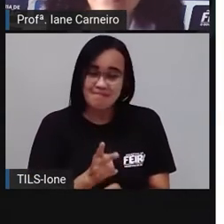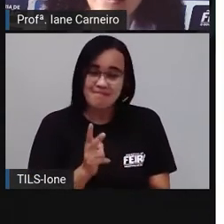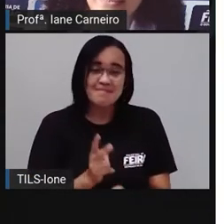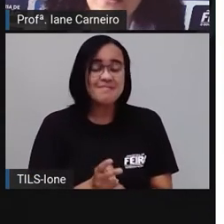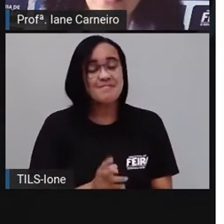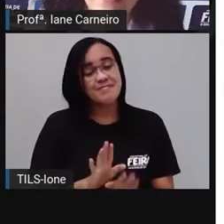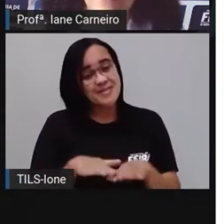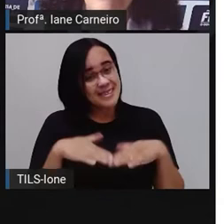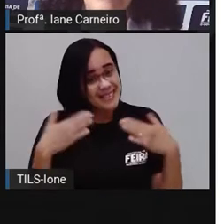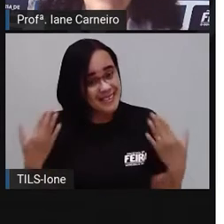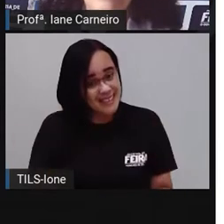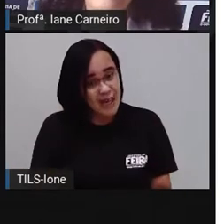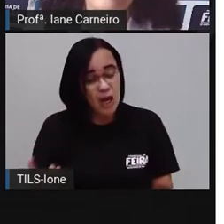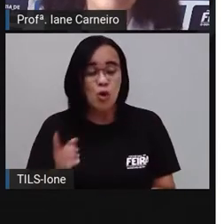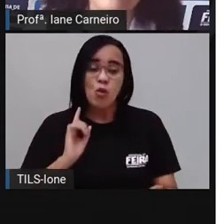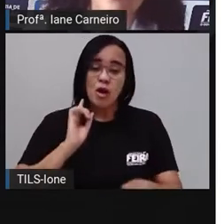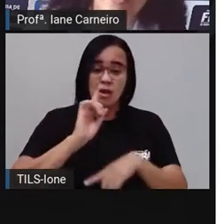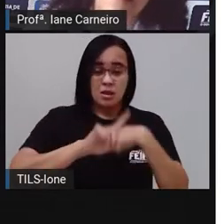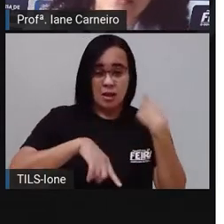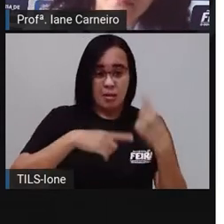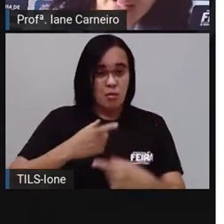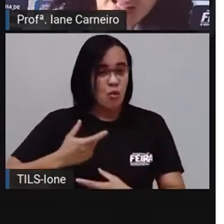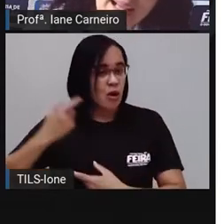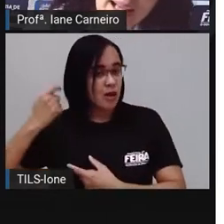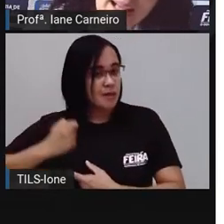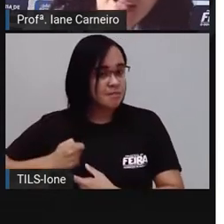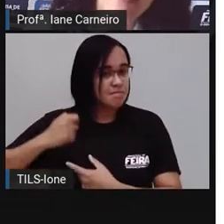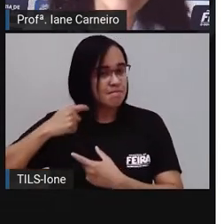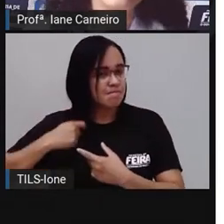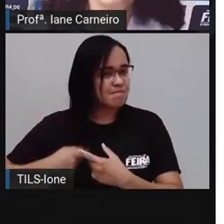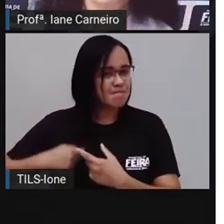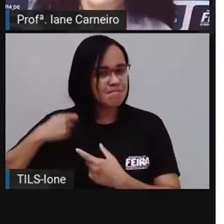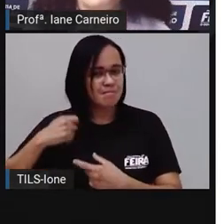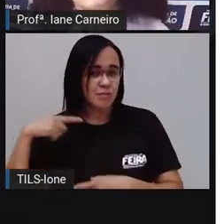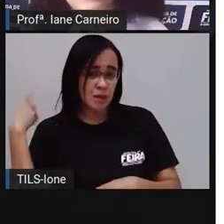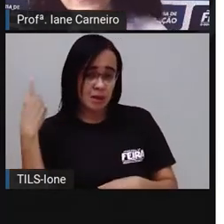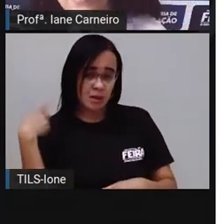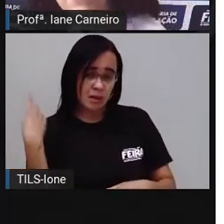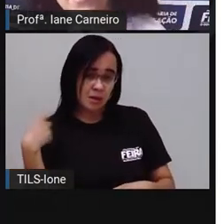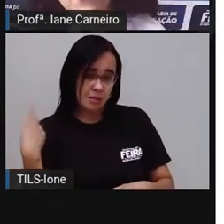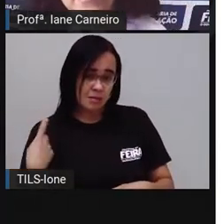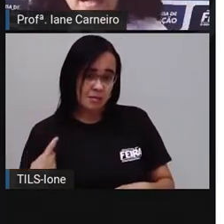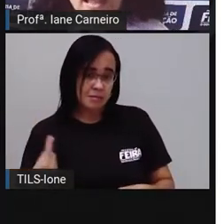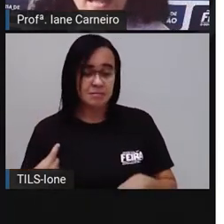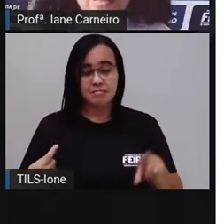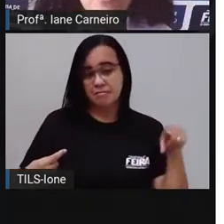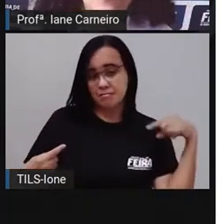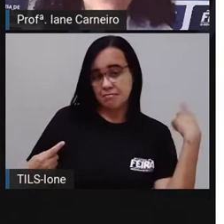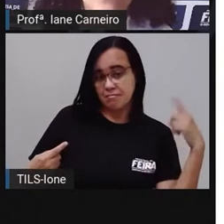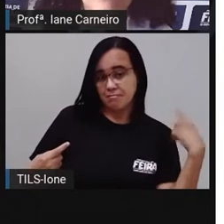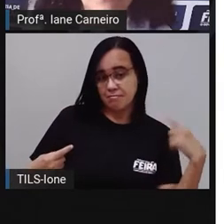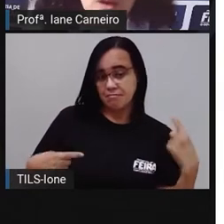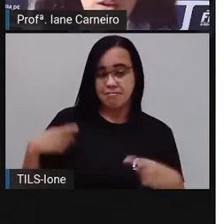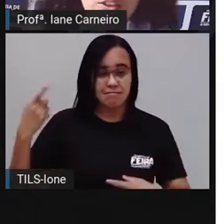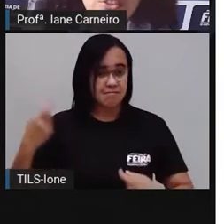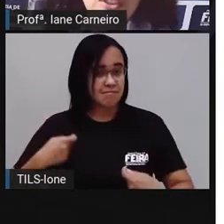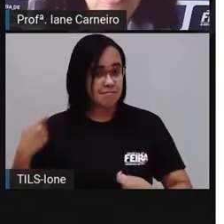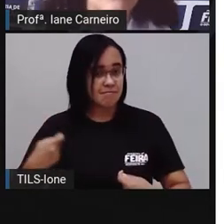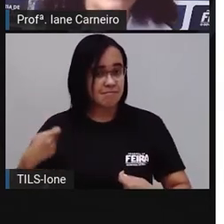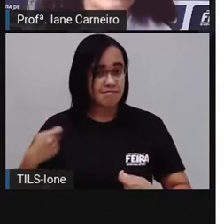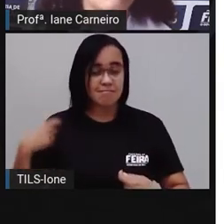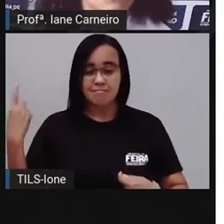Então, depois de puxa cabelo para cá, enrola cabelo para lá, o avô